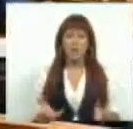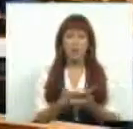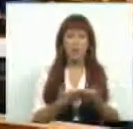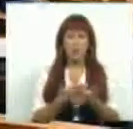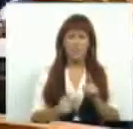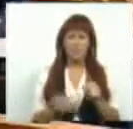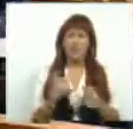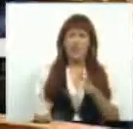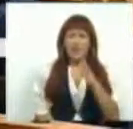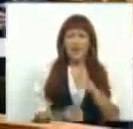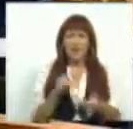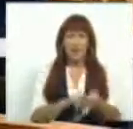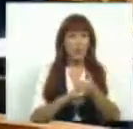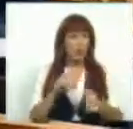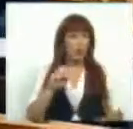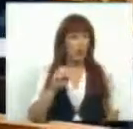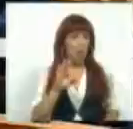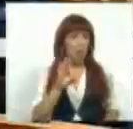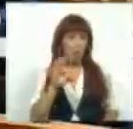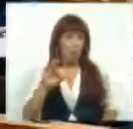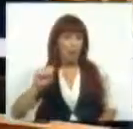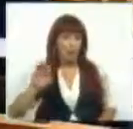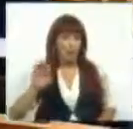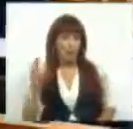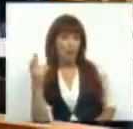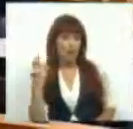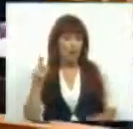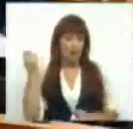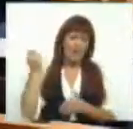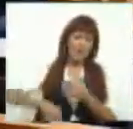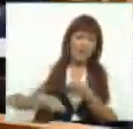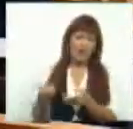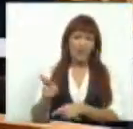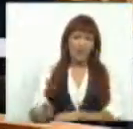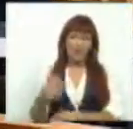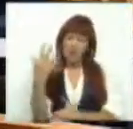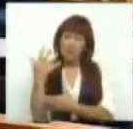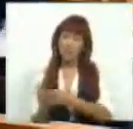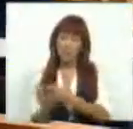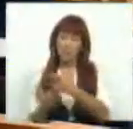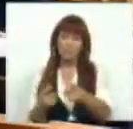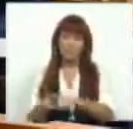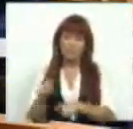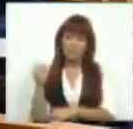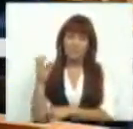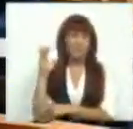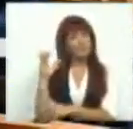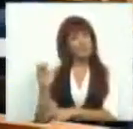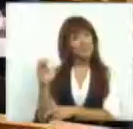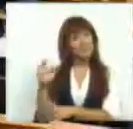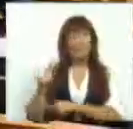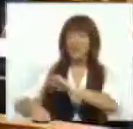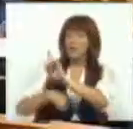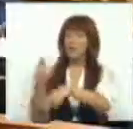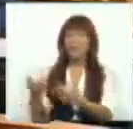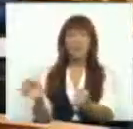cria uma sociedade em offshore, é tributado a uma taxa reduzida de IRC e